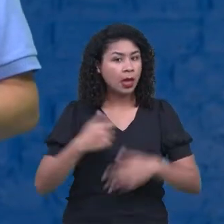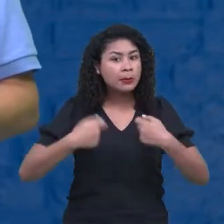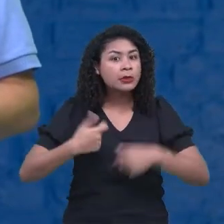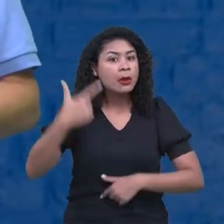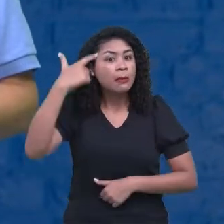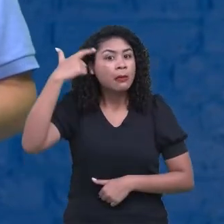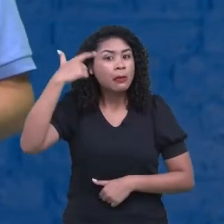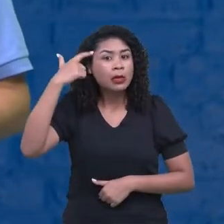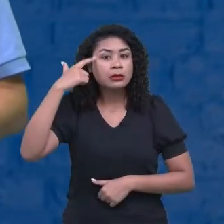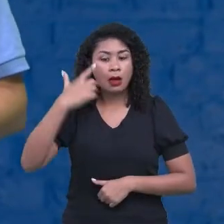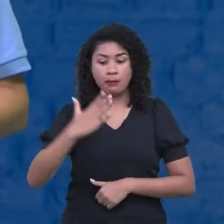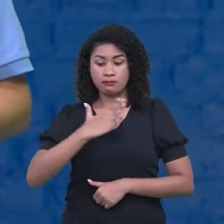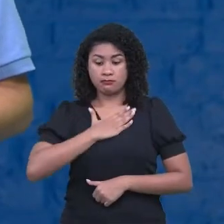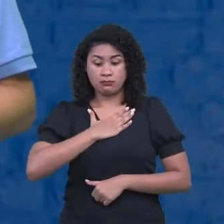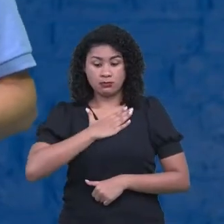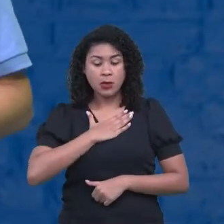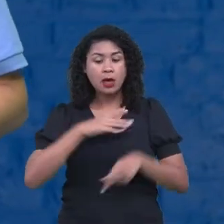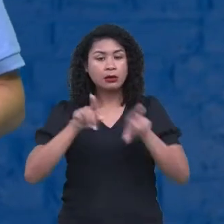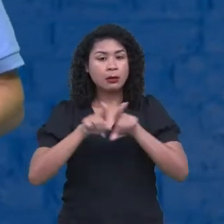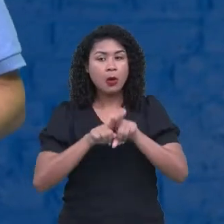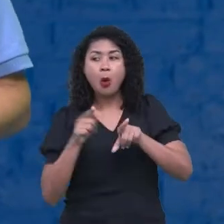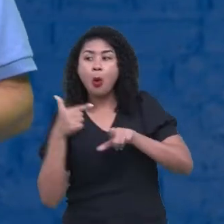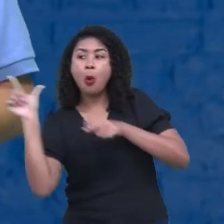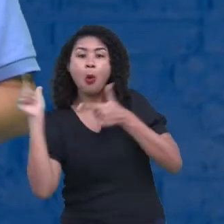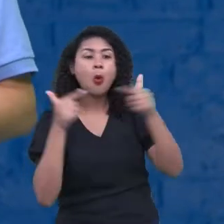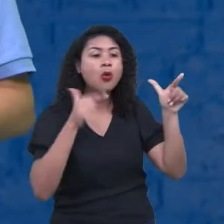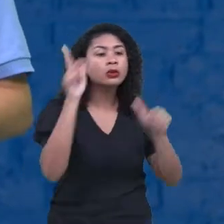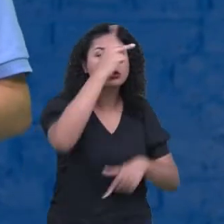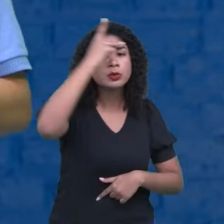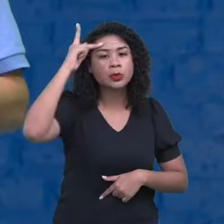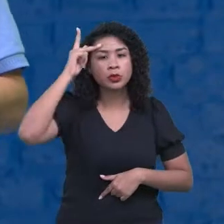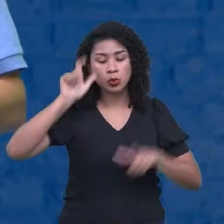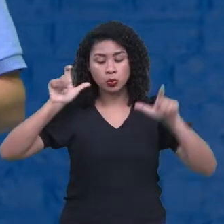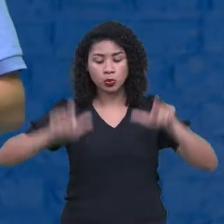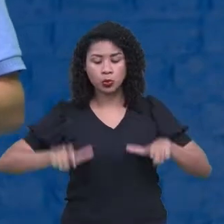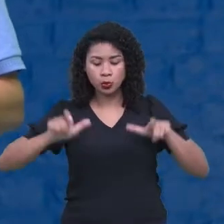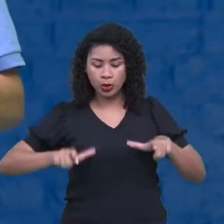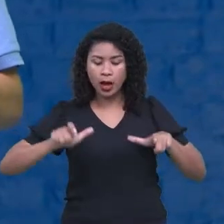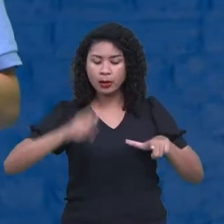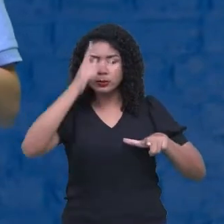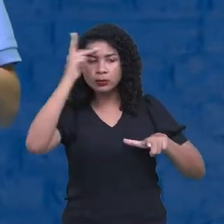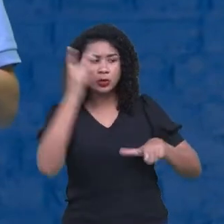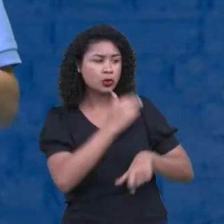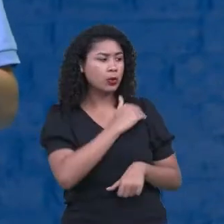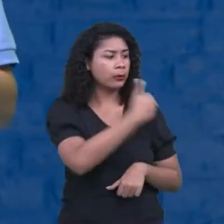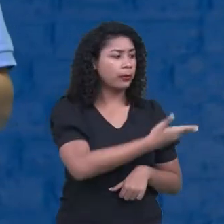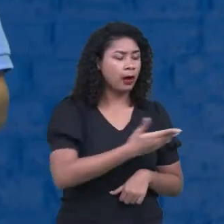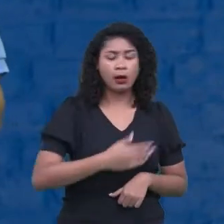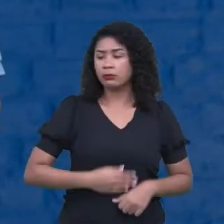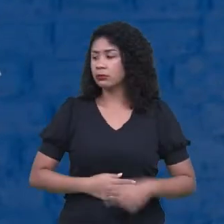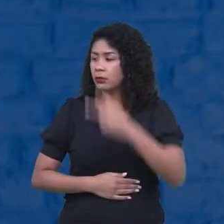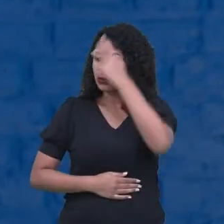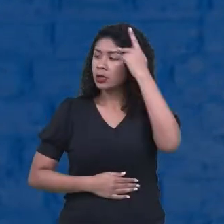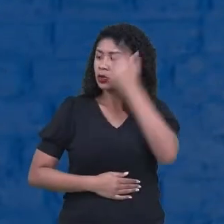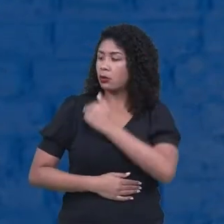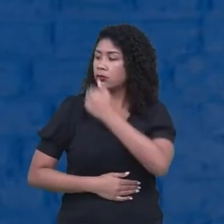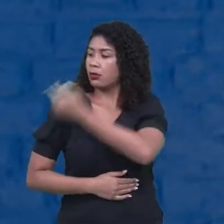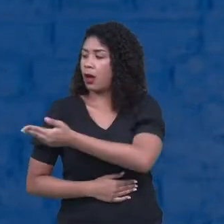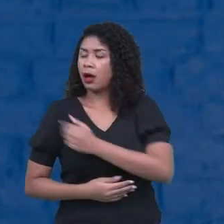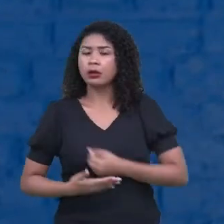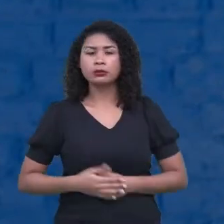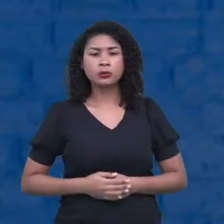Não só comigo, mas com o ambiente, com as pessoas que estão próximas. Como isso vai impactar? Como é que eu vou me sentir